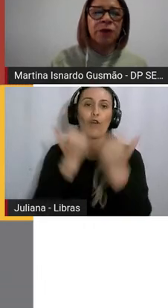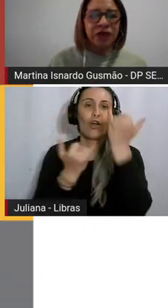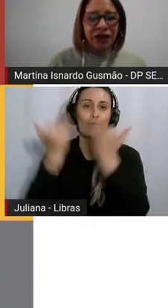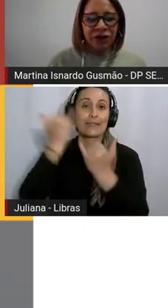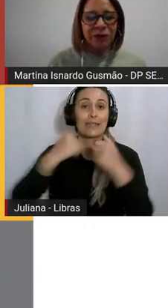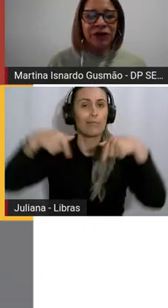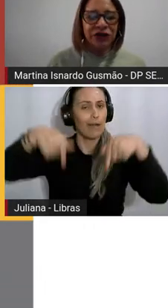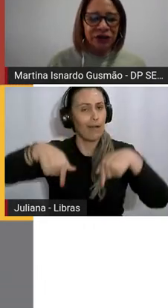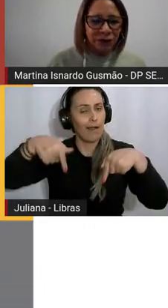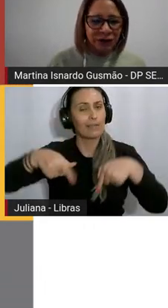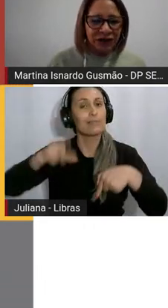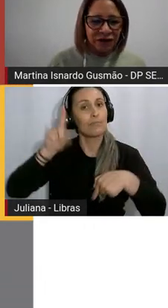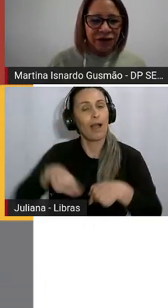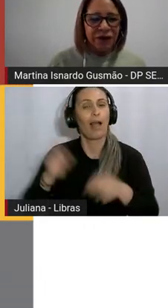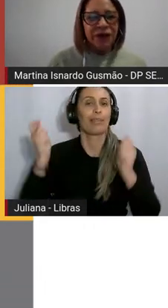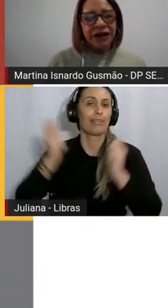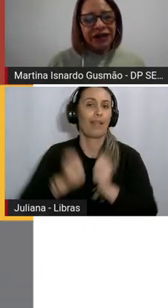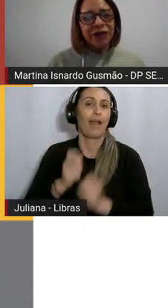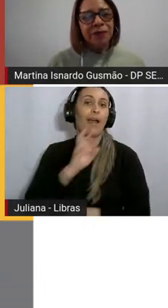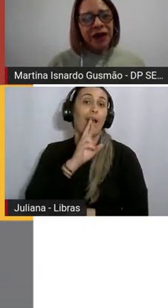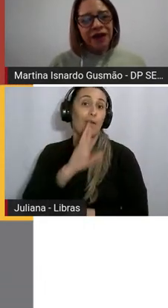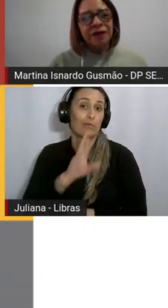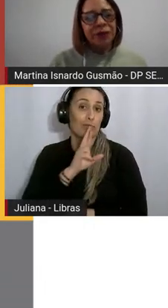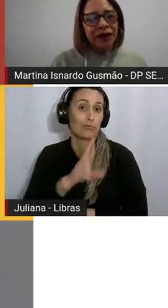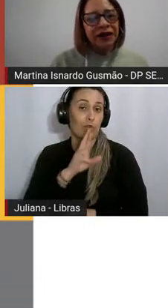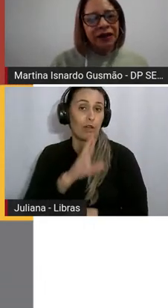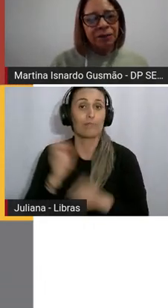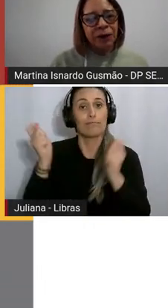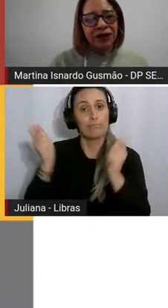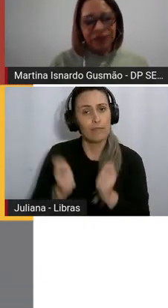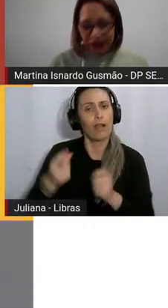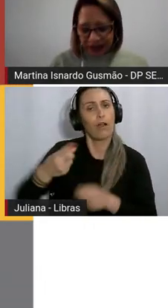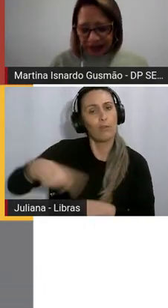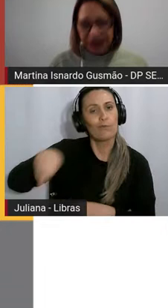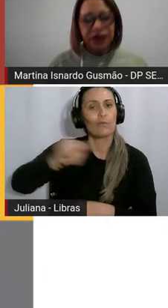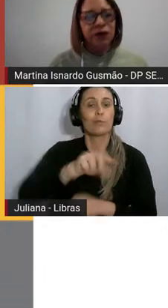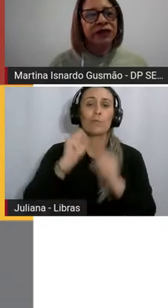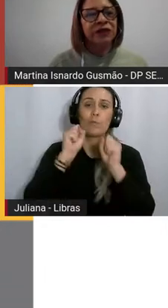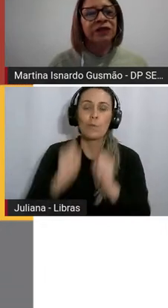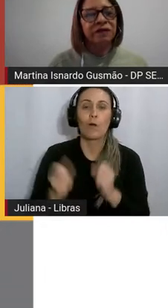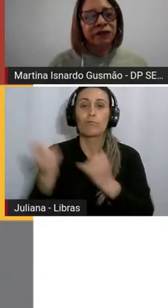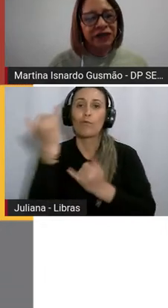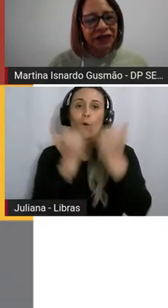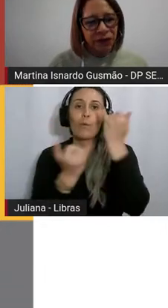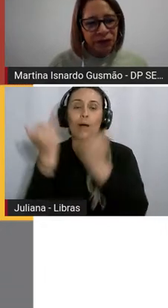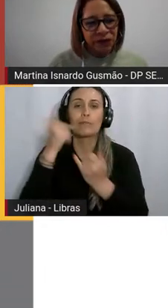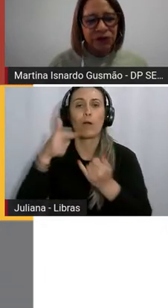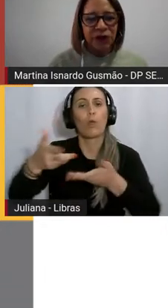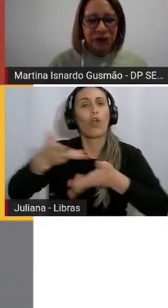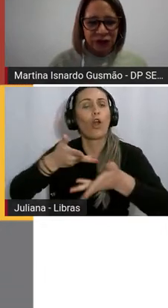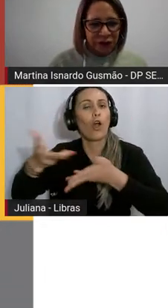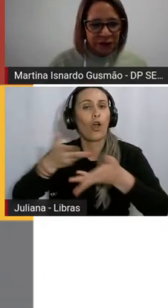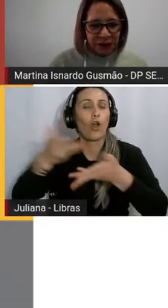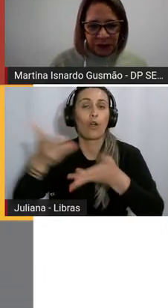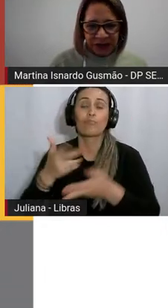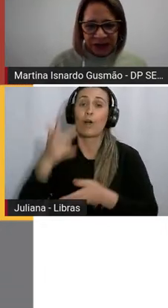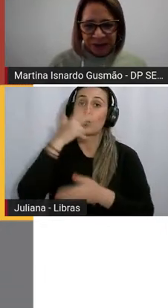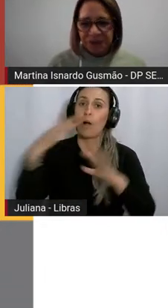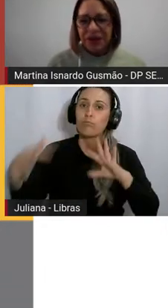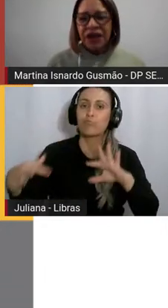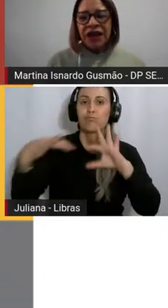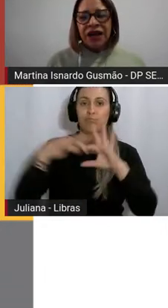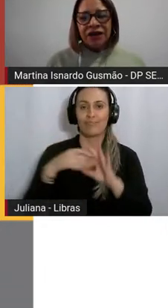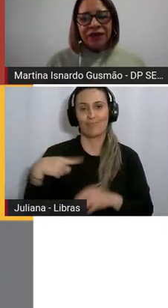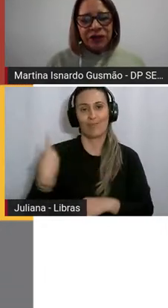respondendo à medida do possível e também para que possa haver essa interlocução de vocês com os nossos formadores.